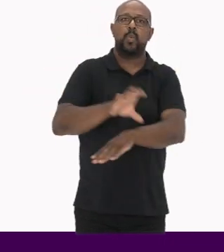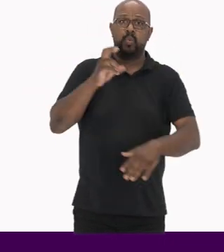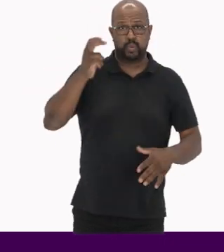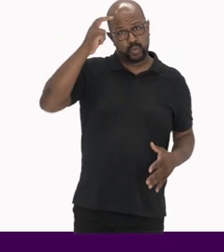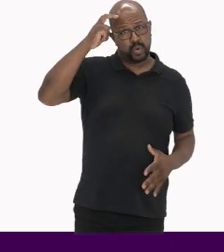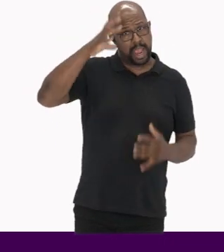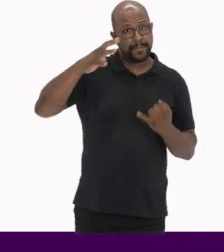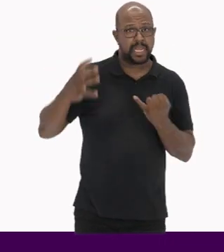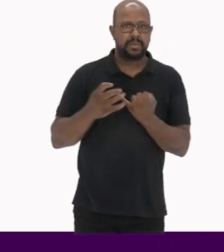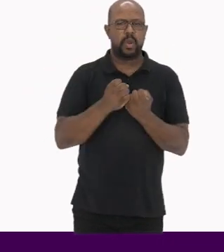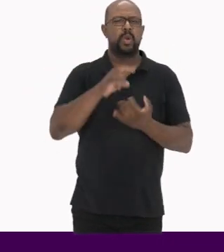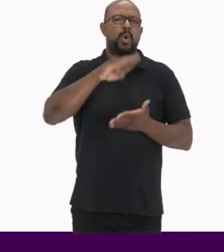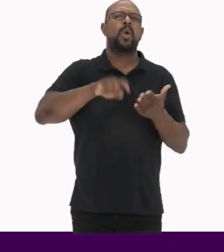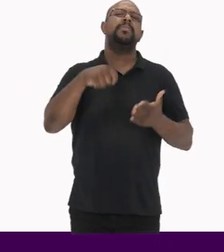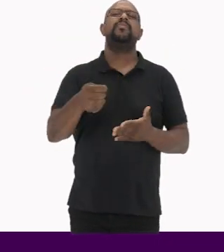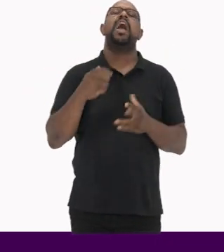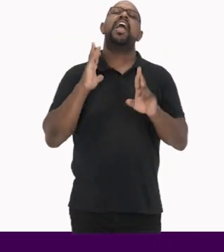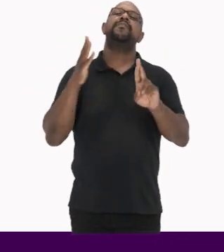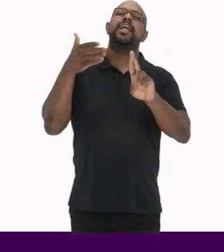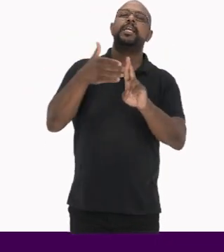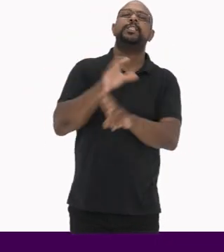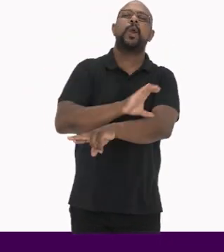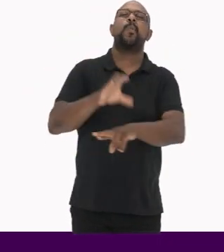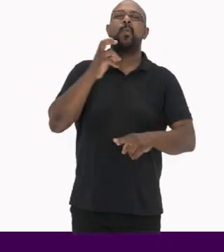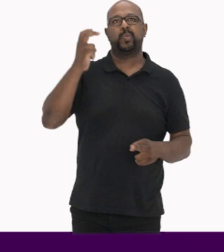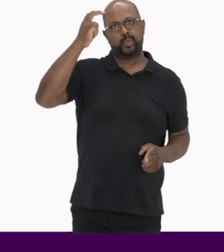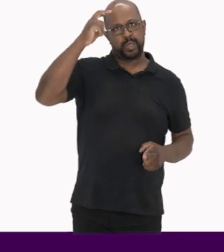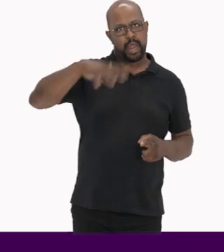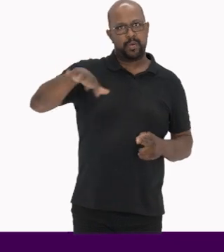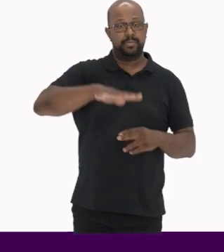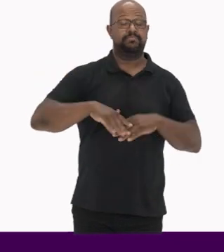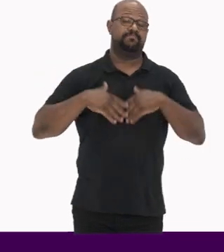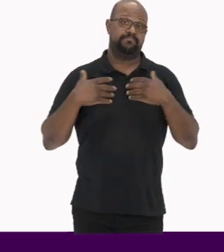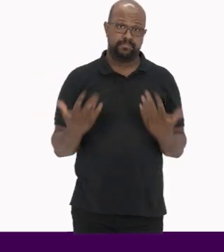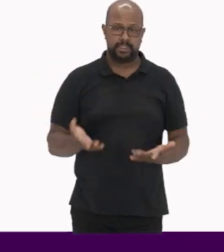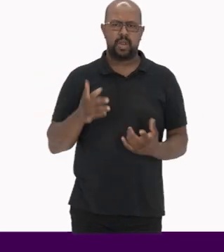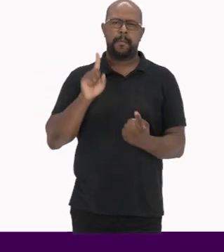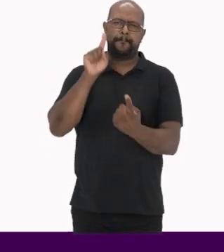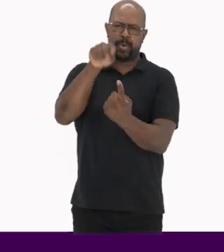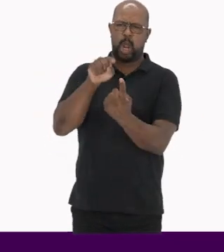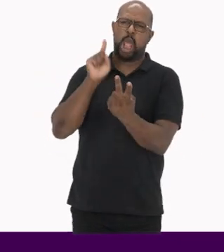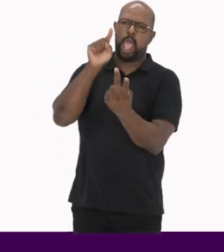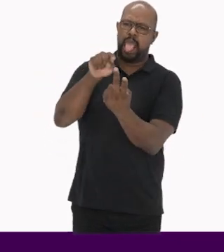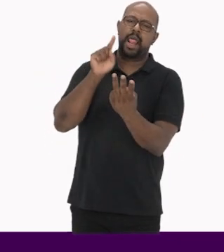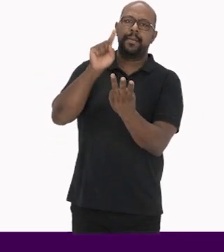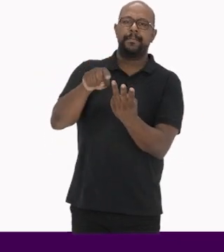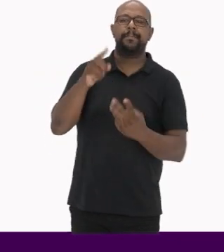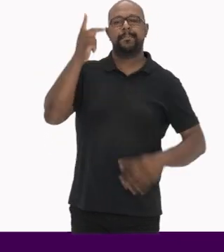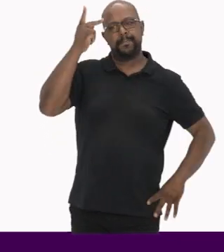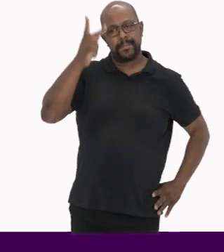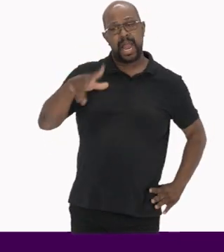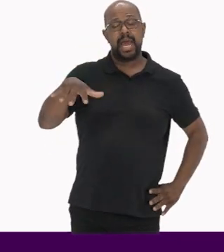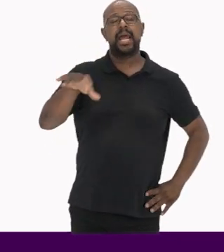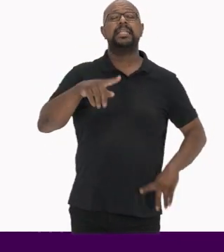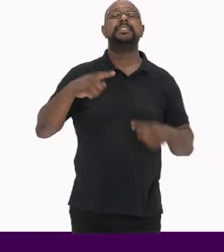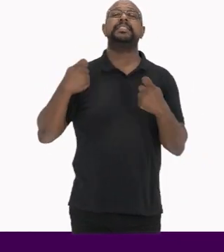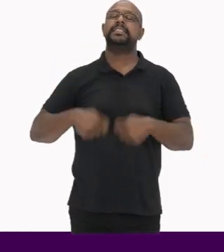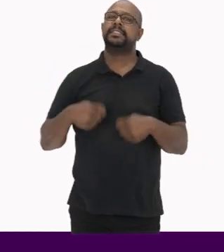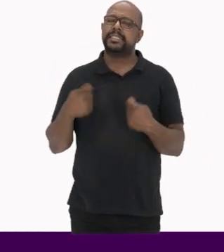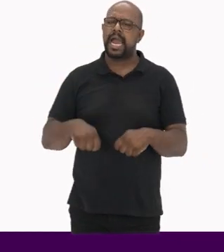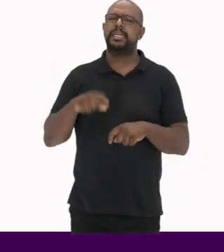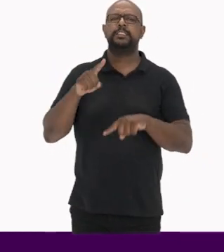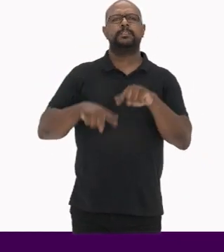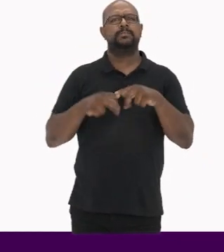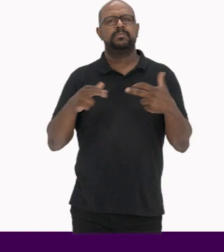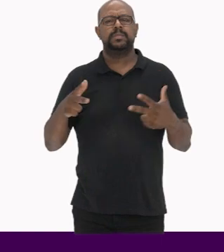patrimônio Que no documento foi chamado de referência cultural Assim como apontava também para a necessidade